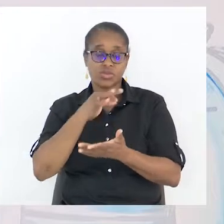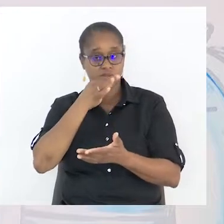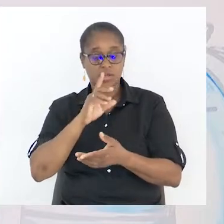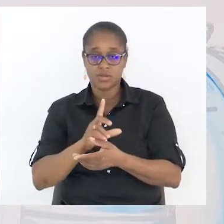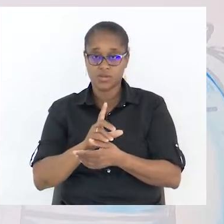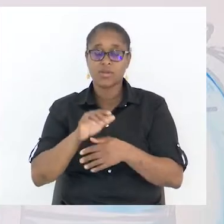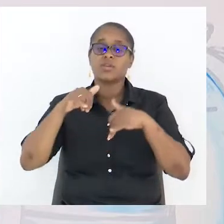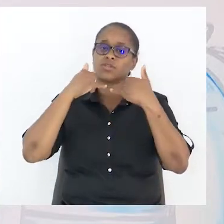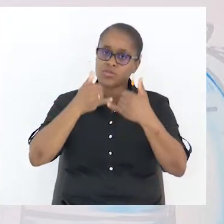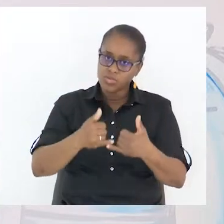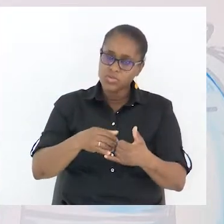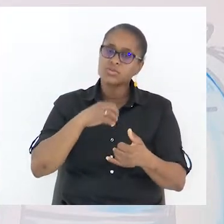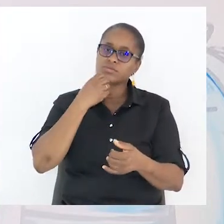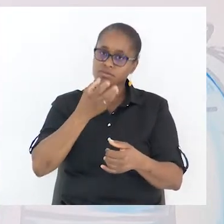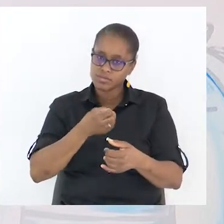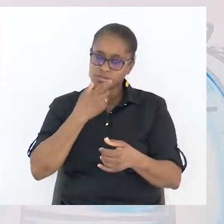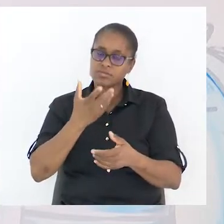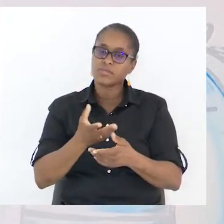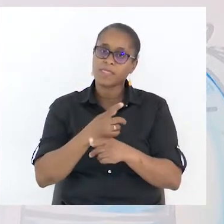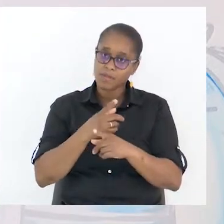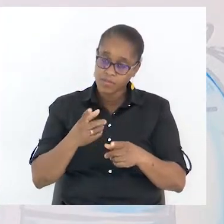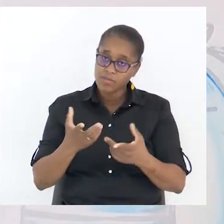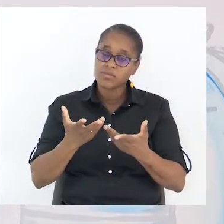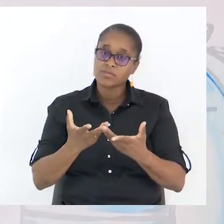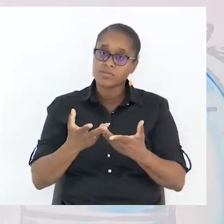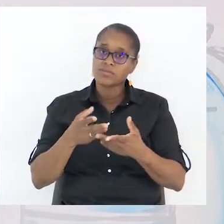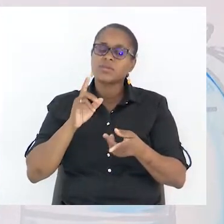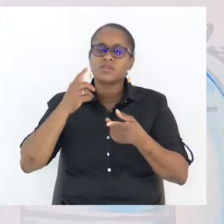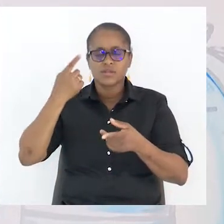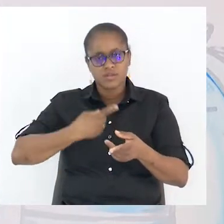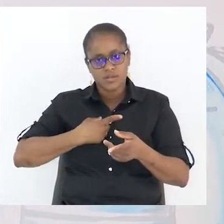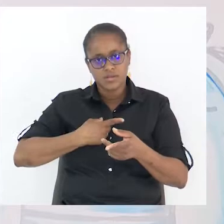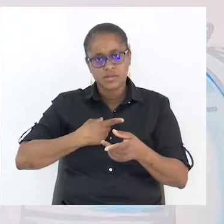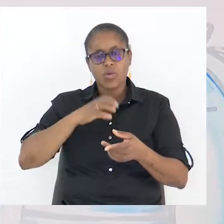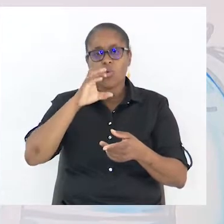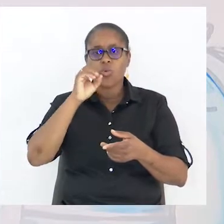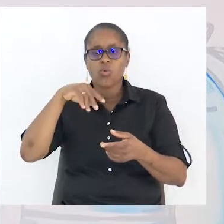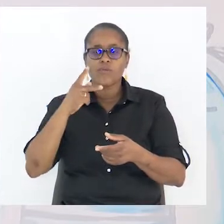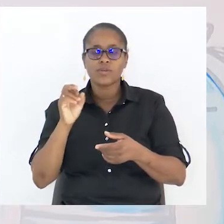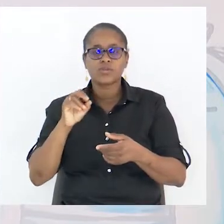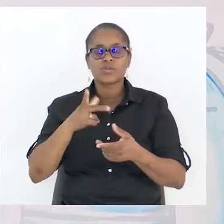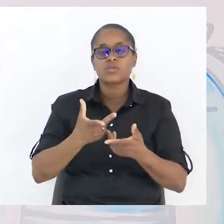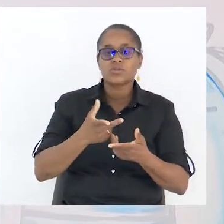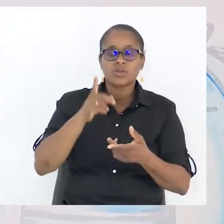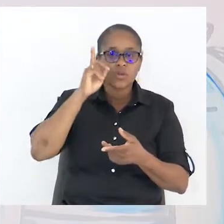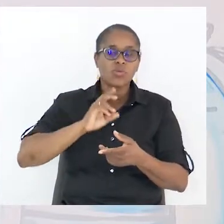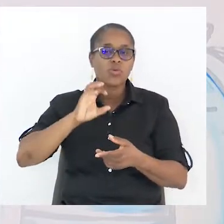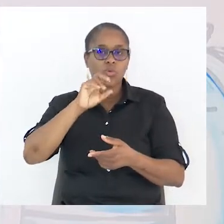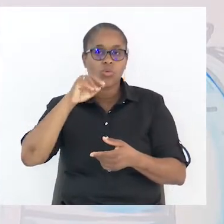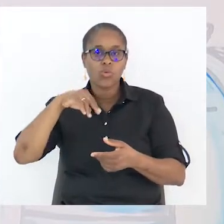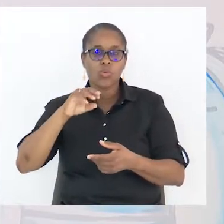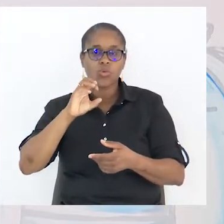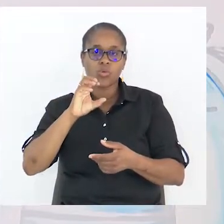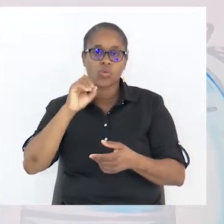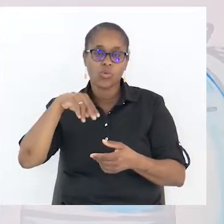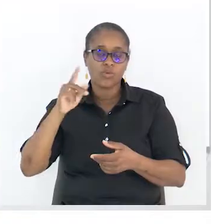que é convencedor ou convencedora da tua ideia em relação a um ponto de vista ou então a